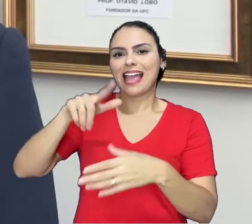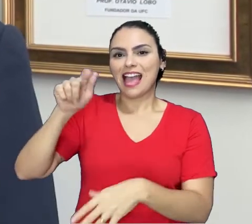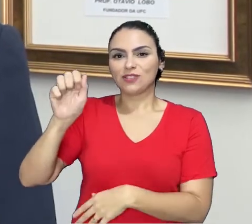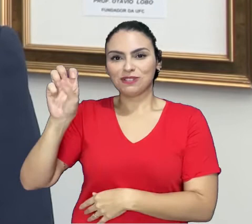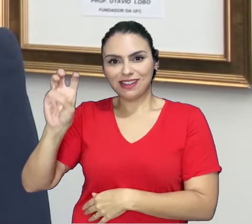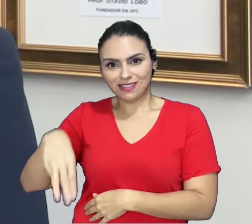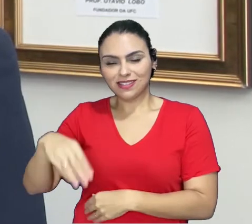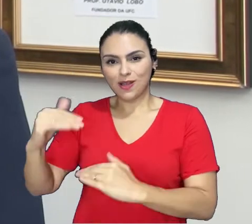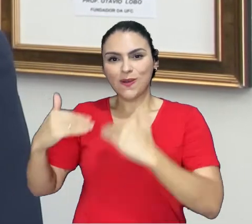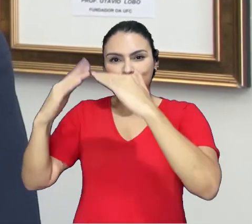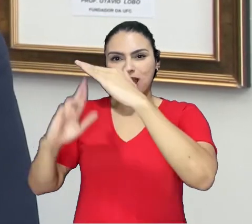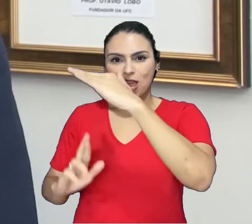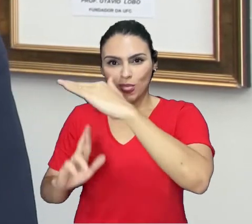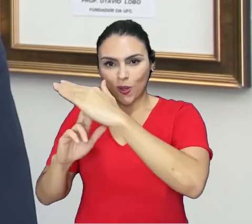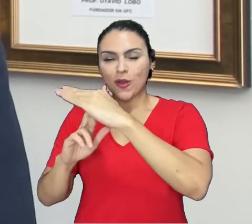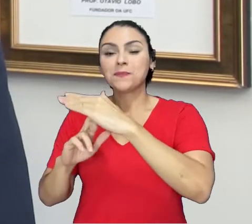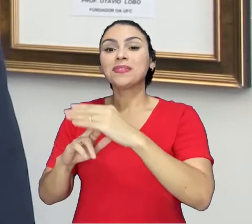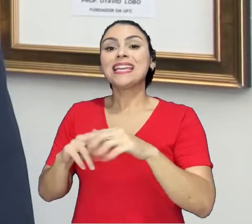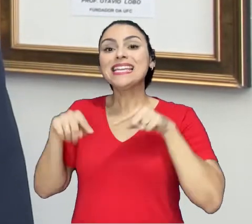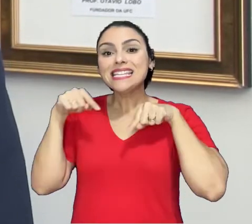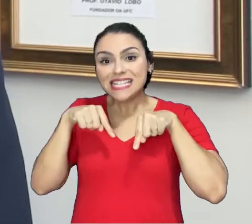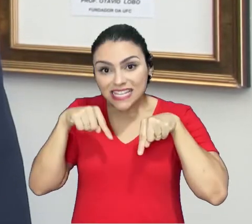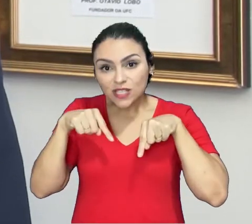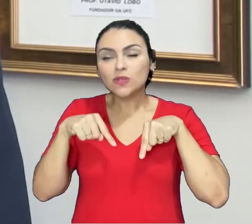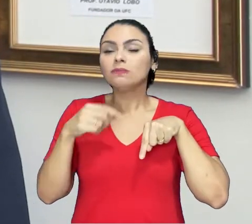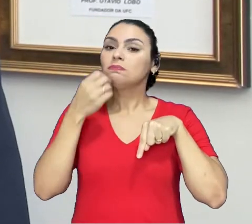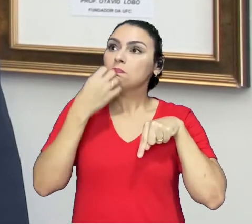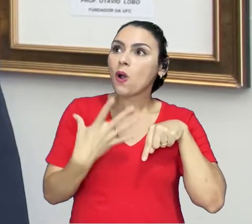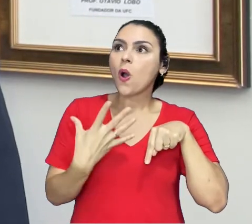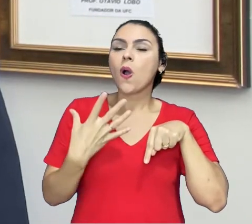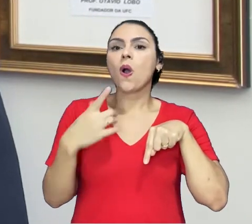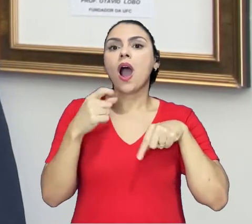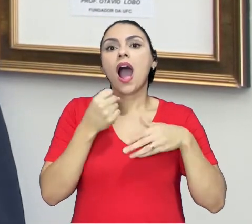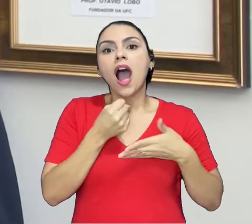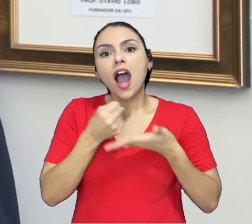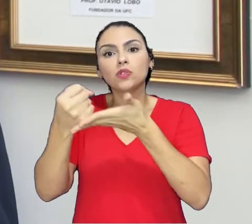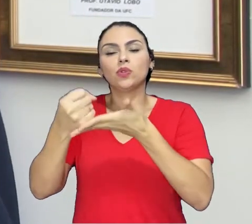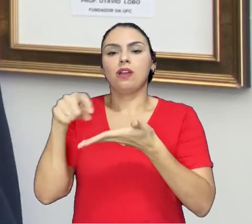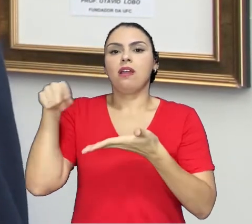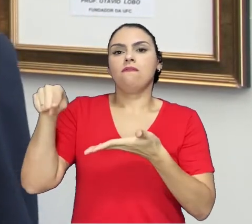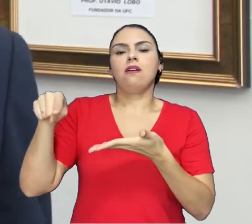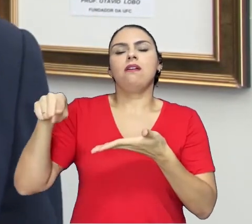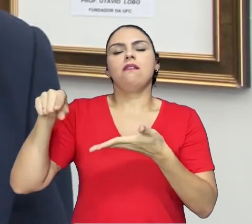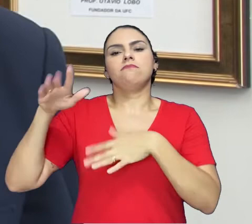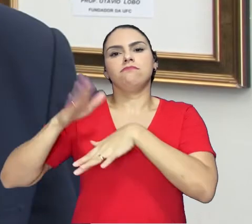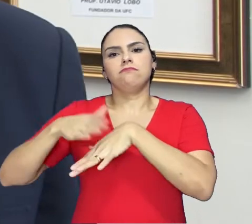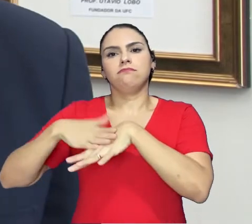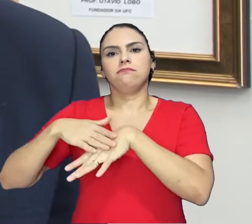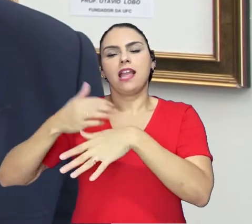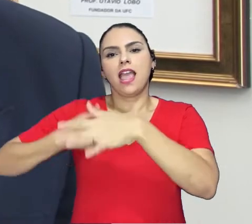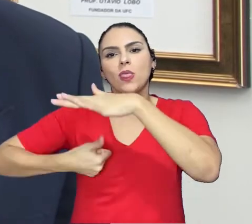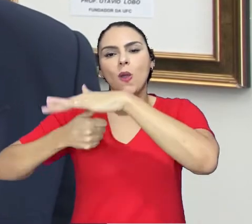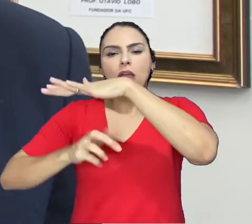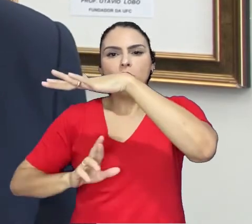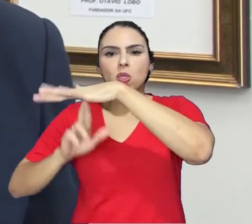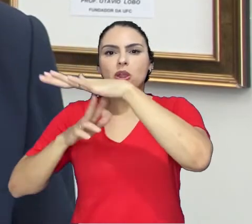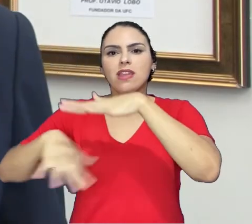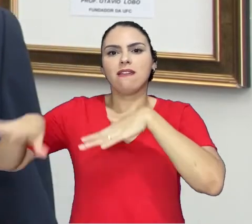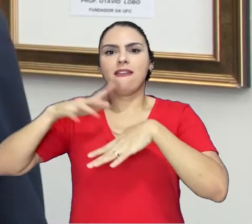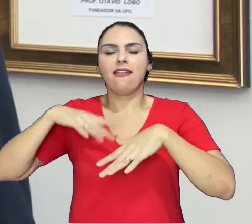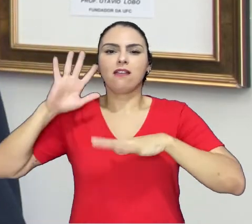aí servia de, vamos dizer assim, de basilamento para